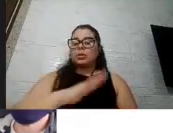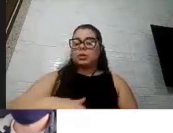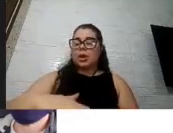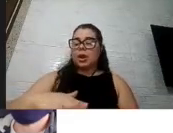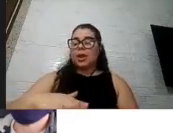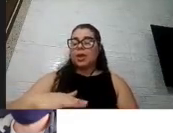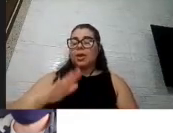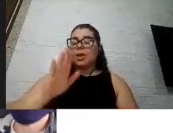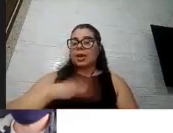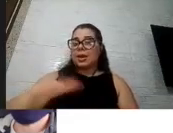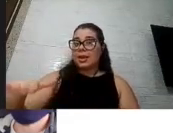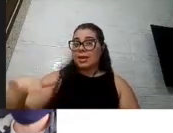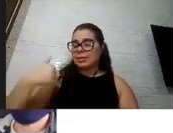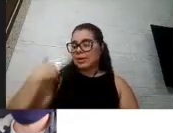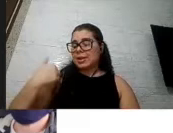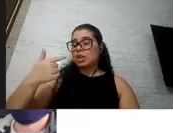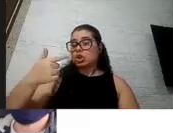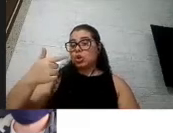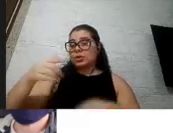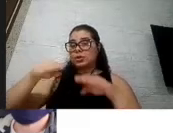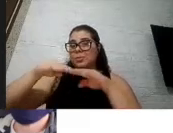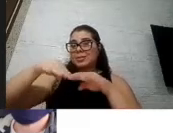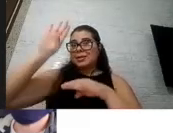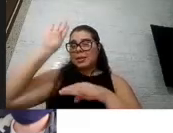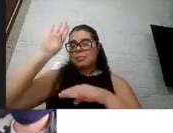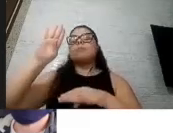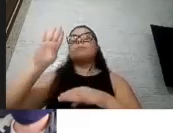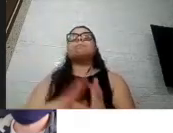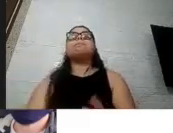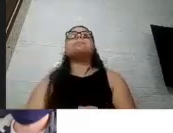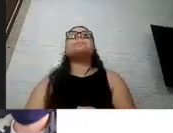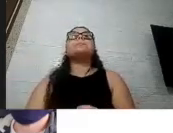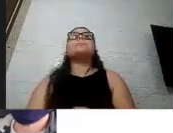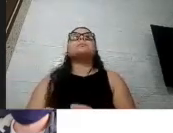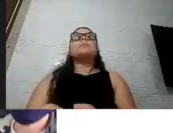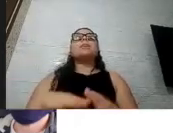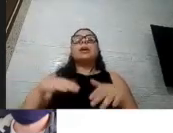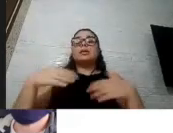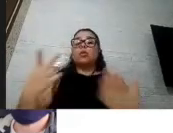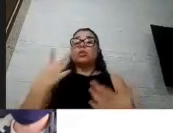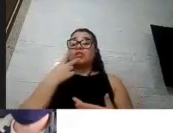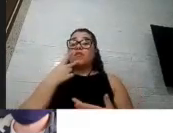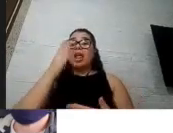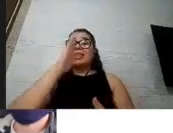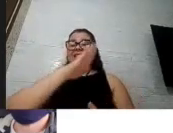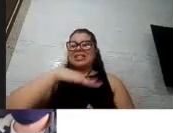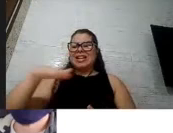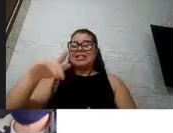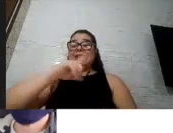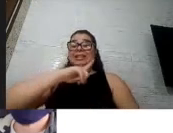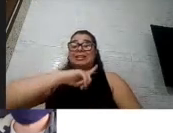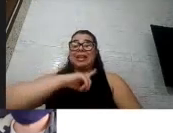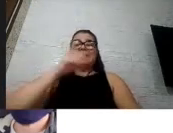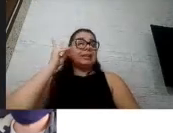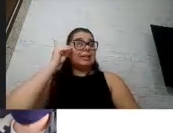anos de idade. E quando a gente fala nas pessoas, nas crianças, por exemplo, com síndrome de Down ou com